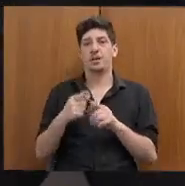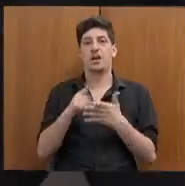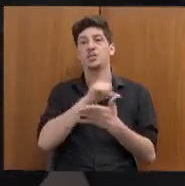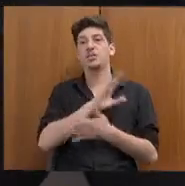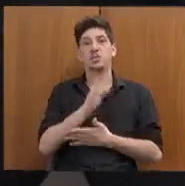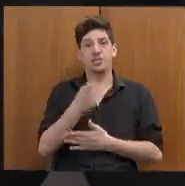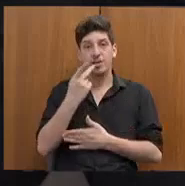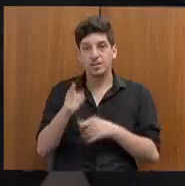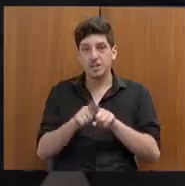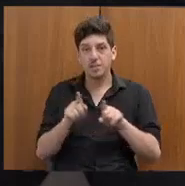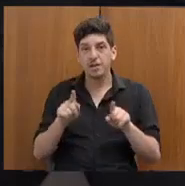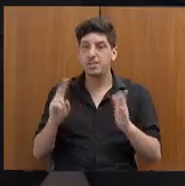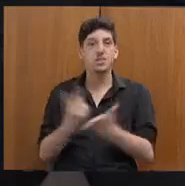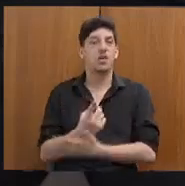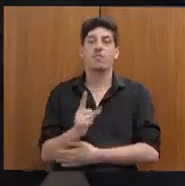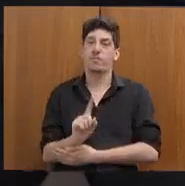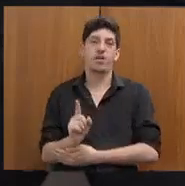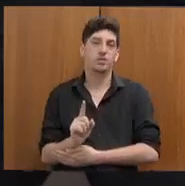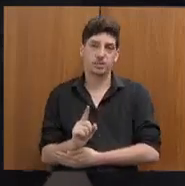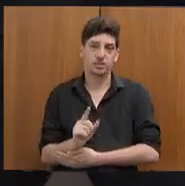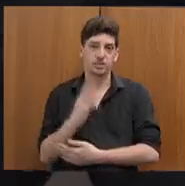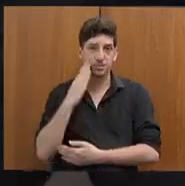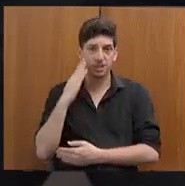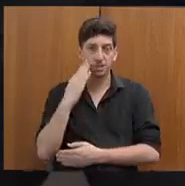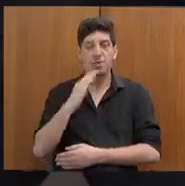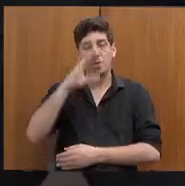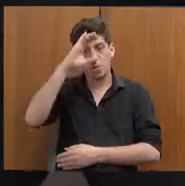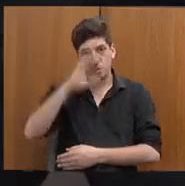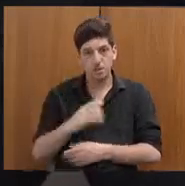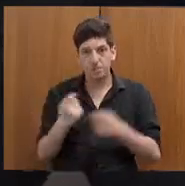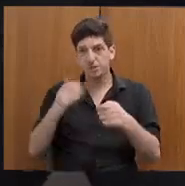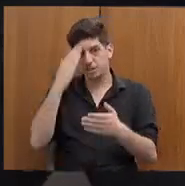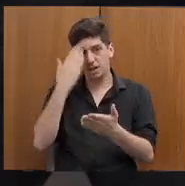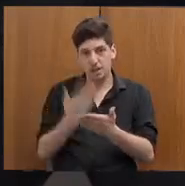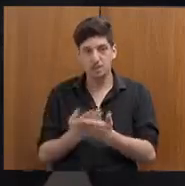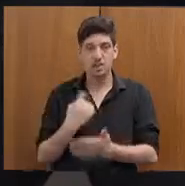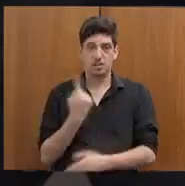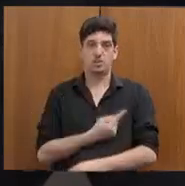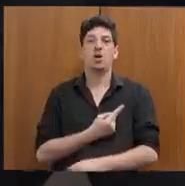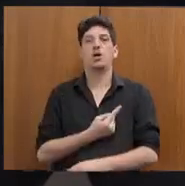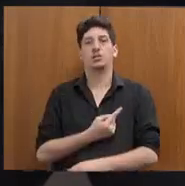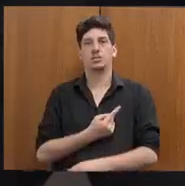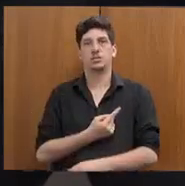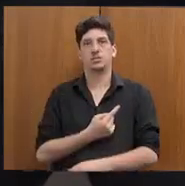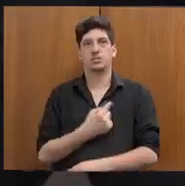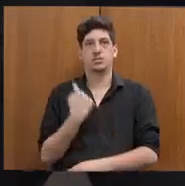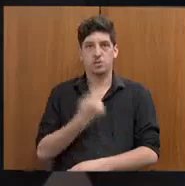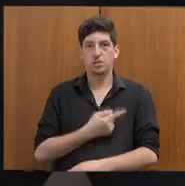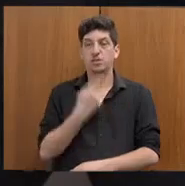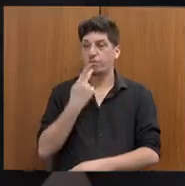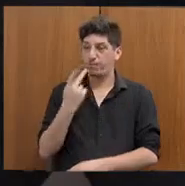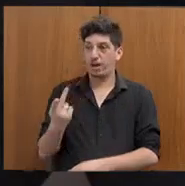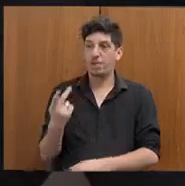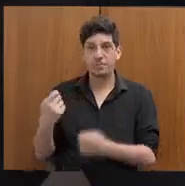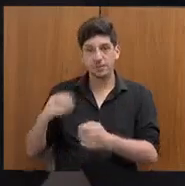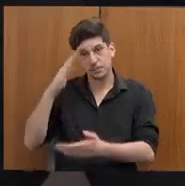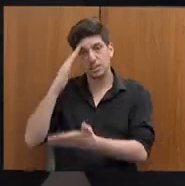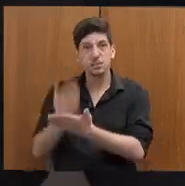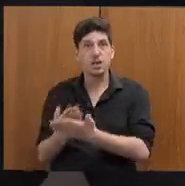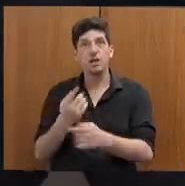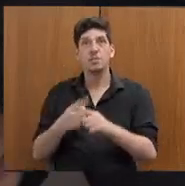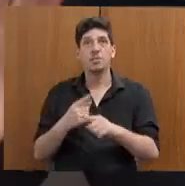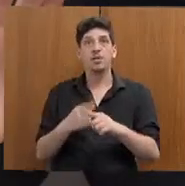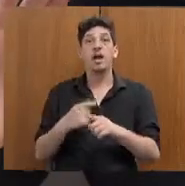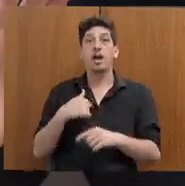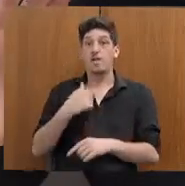vai acontecer. Eu acho que o Conselho devia confiar um pouco na gente quando a gente fala isso e confiar, porque eu só falo aquilo que eu